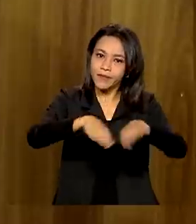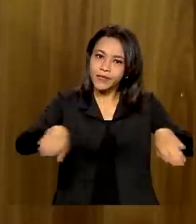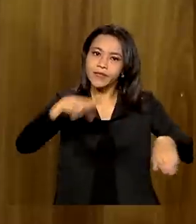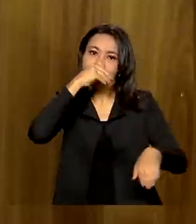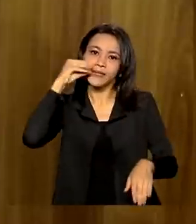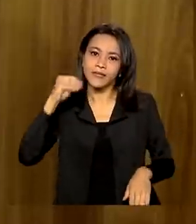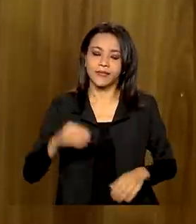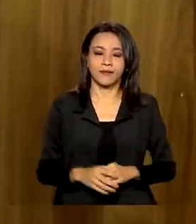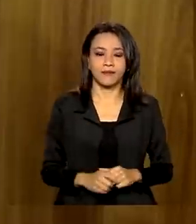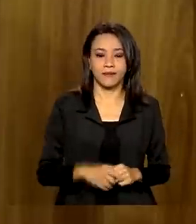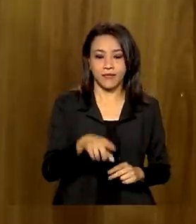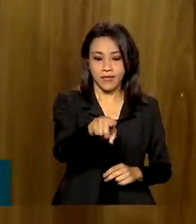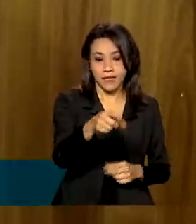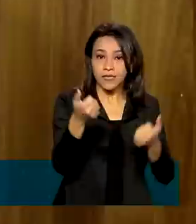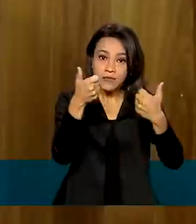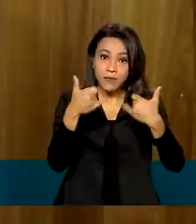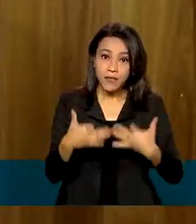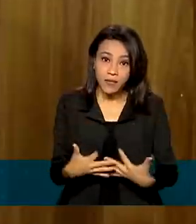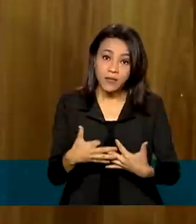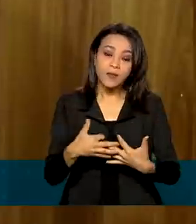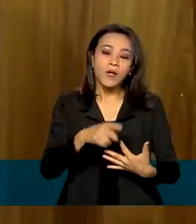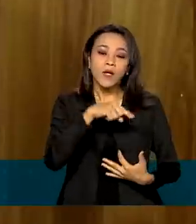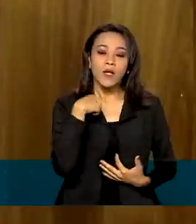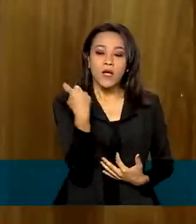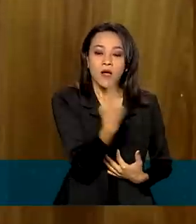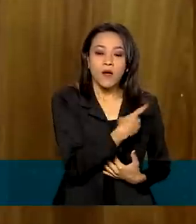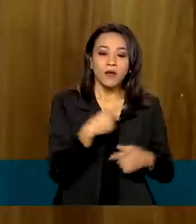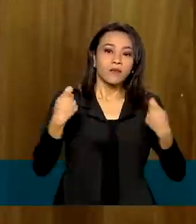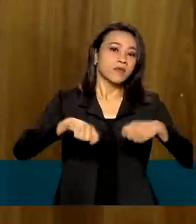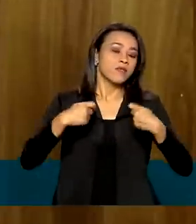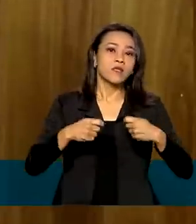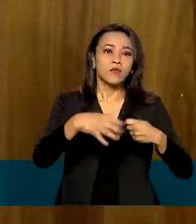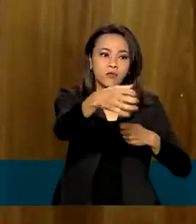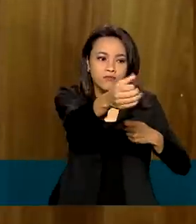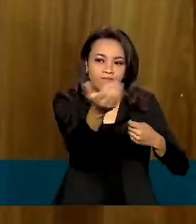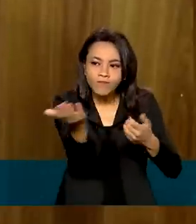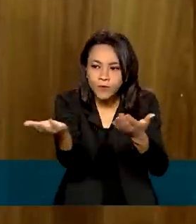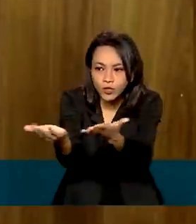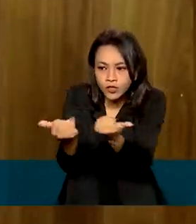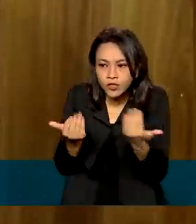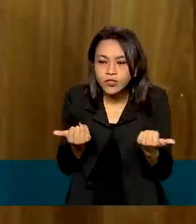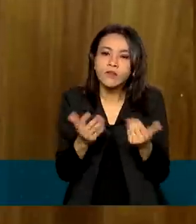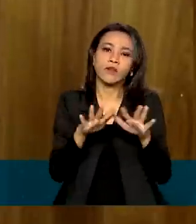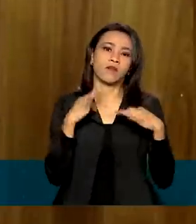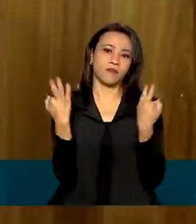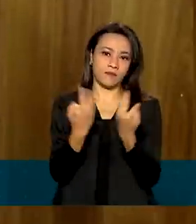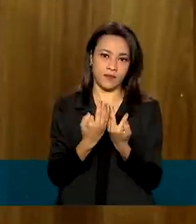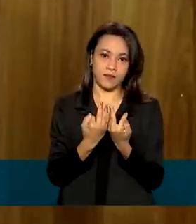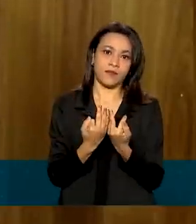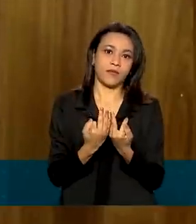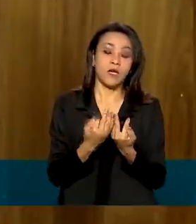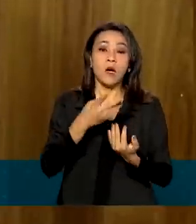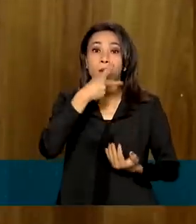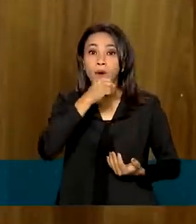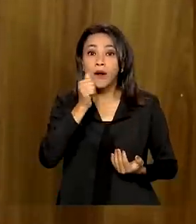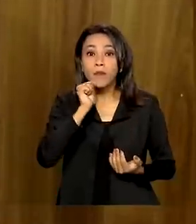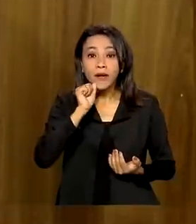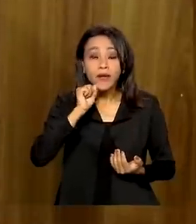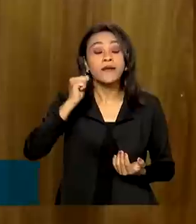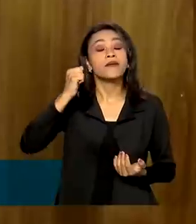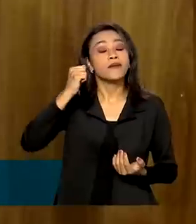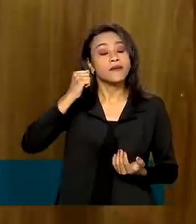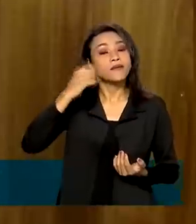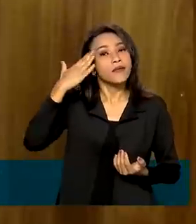E daí a gente precisa envolver mais uma vez a família. Os pais precisam entender e que precisam sim